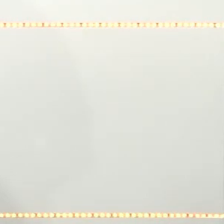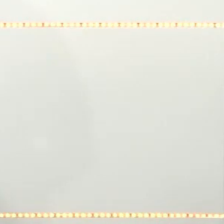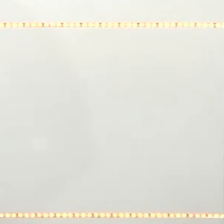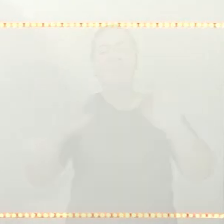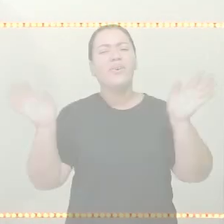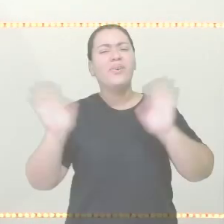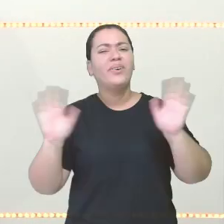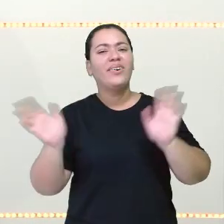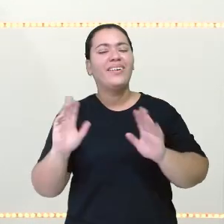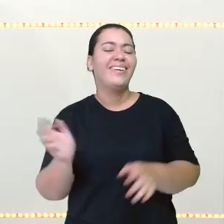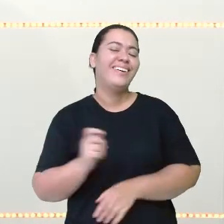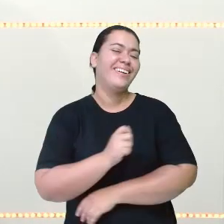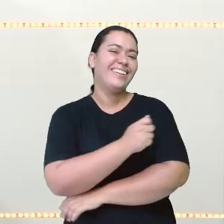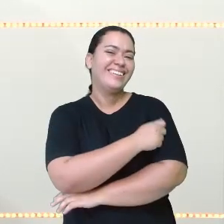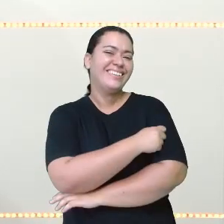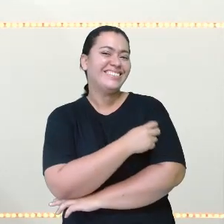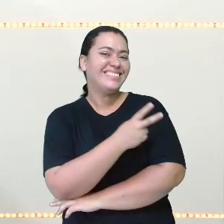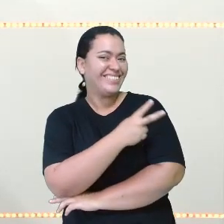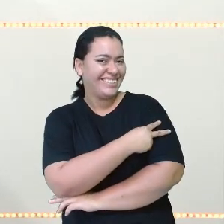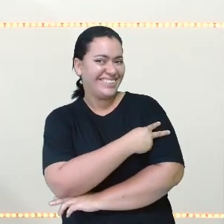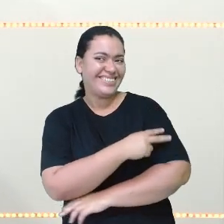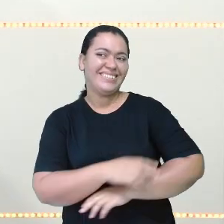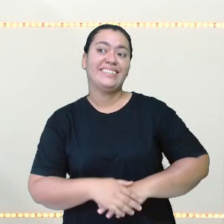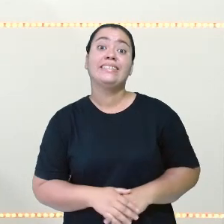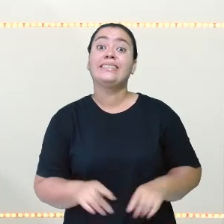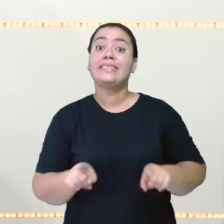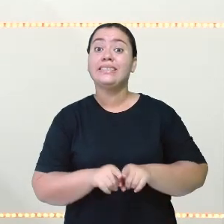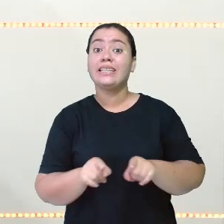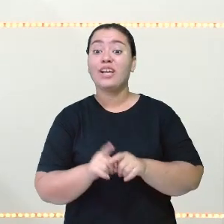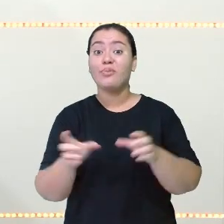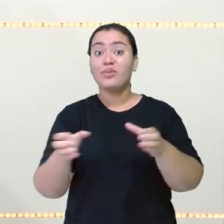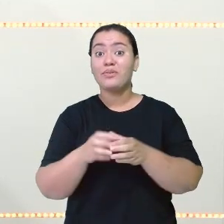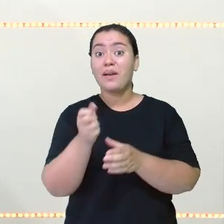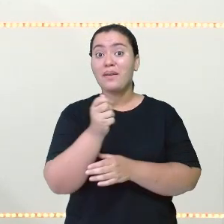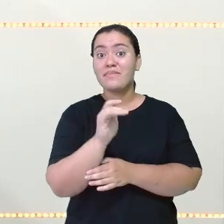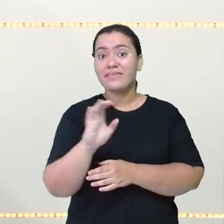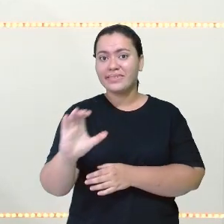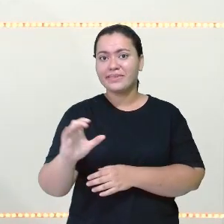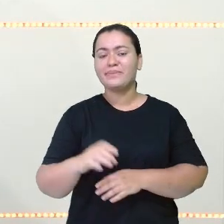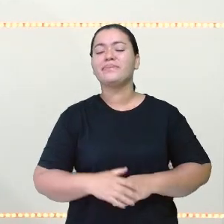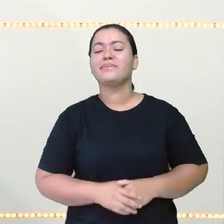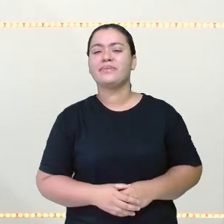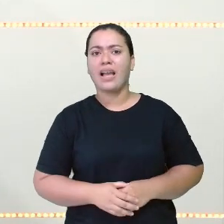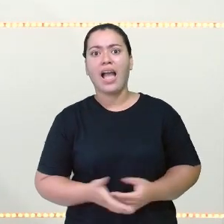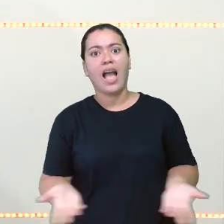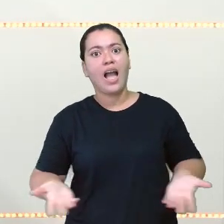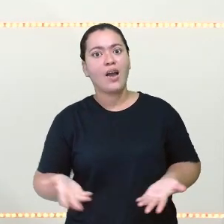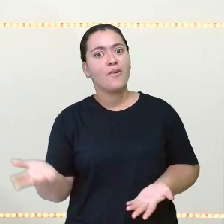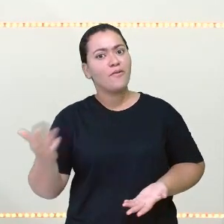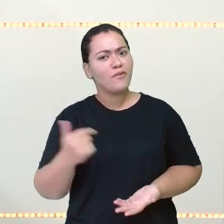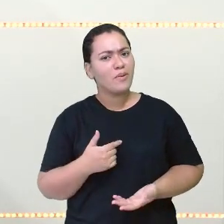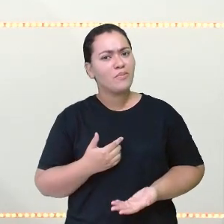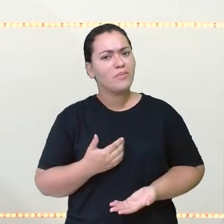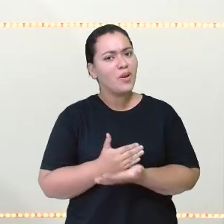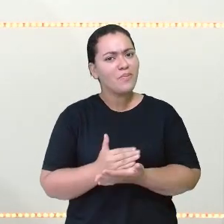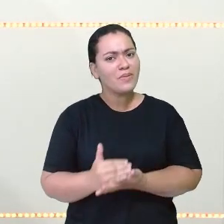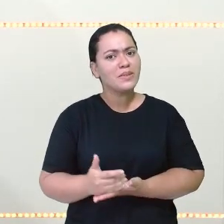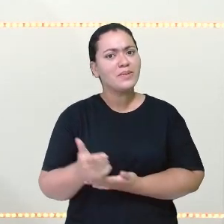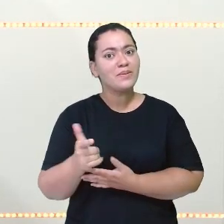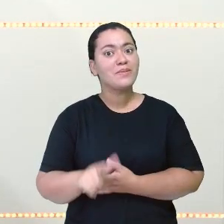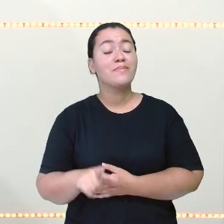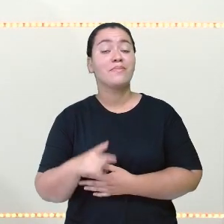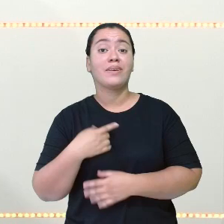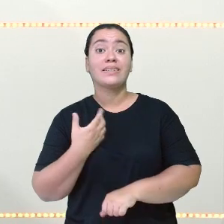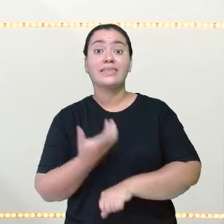Olá estudantes do segundo ano e das turmas de alfabetização. Vamos começar mais uma aula de